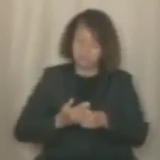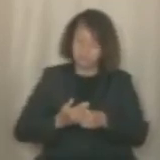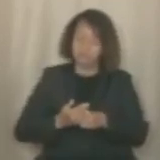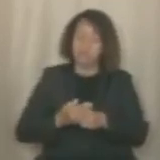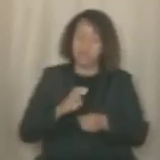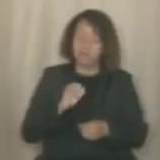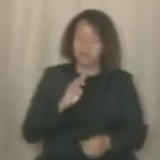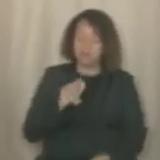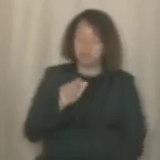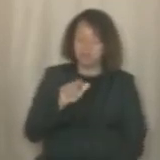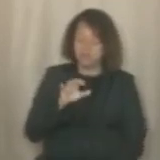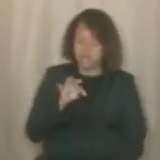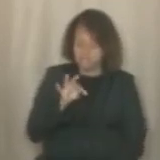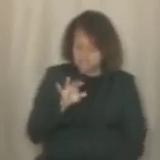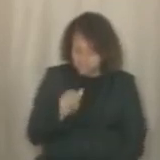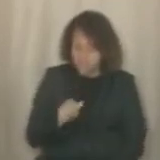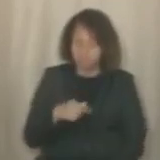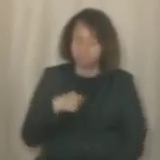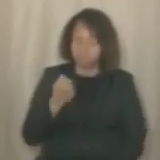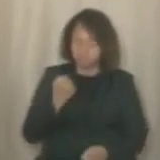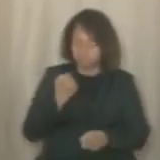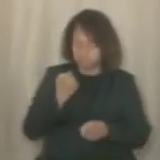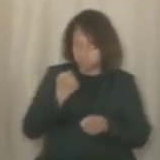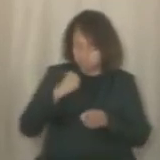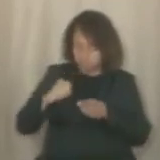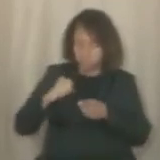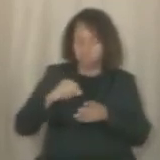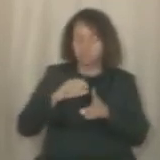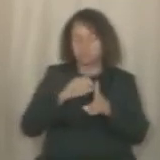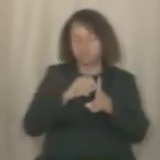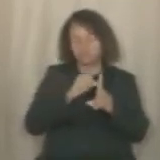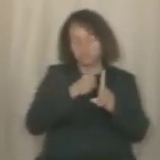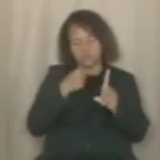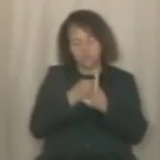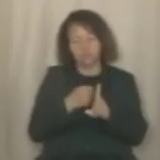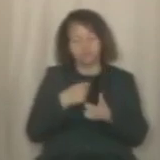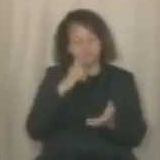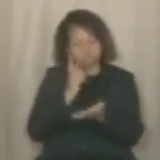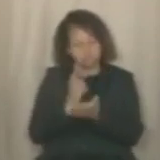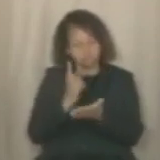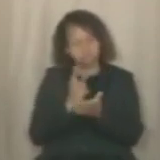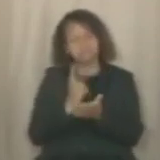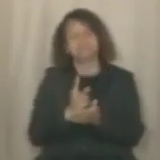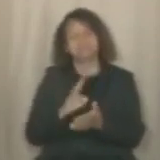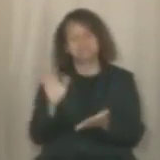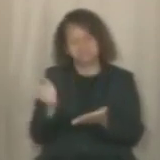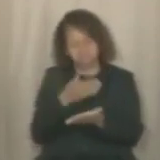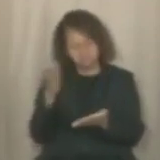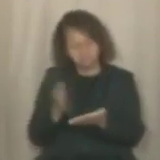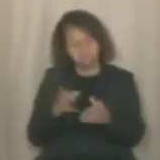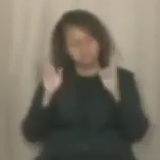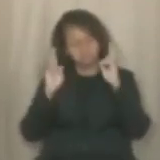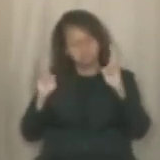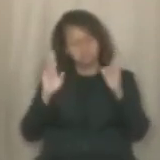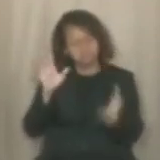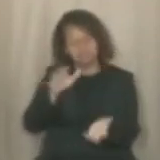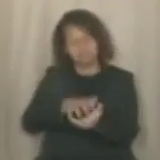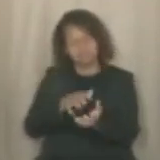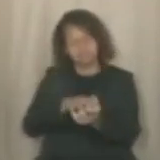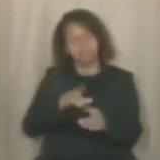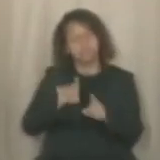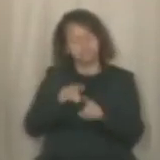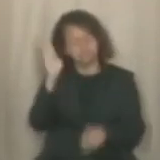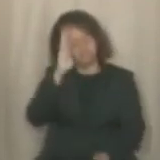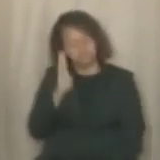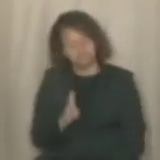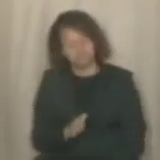abolicionista comprometido com as causas sociais, desejo que o Diário de Pernambuco continue a ser um farol de luz e de esperança para Pernambuco e para o